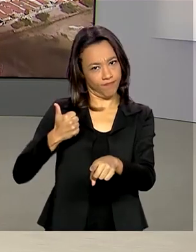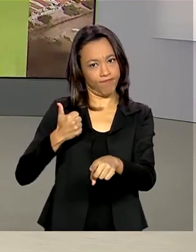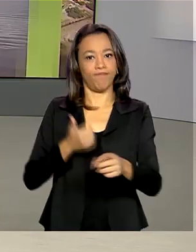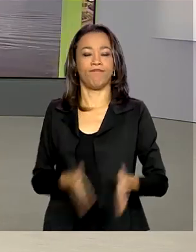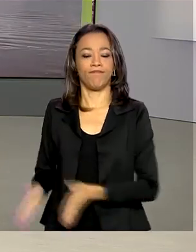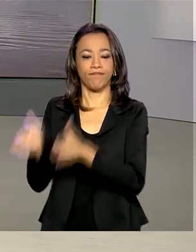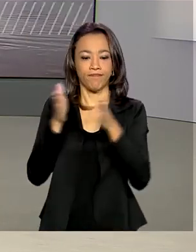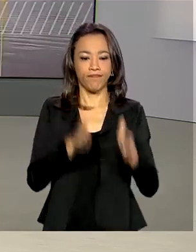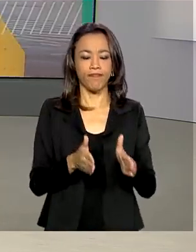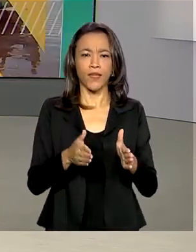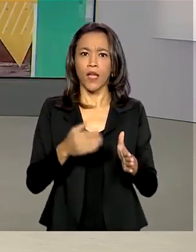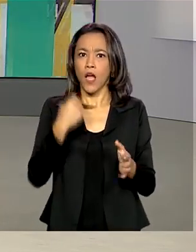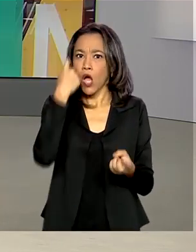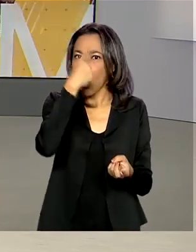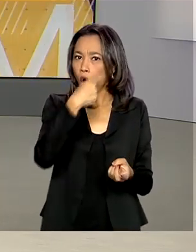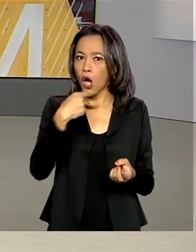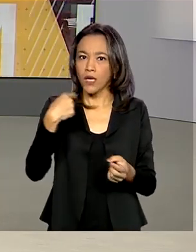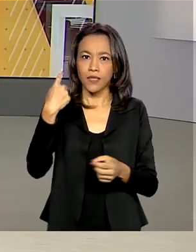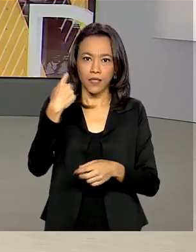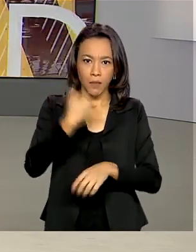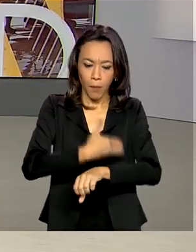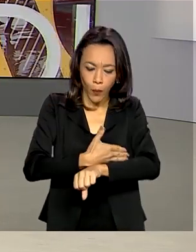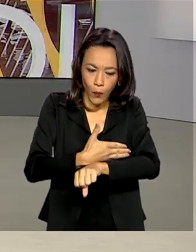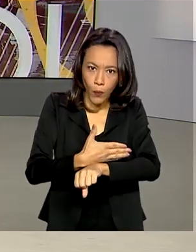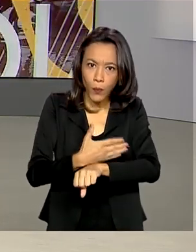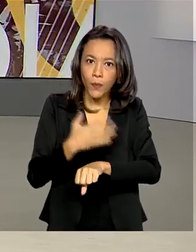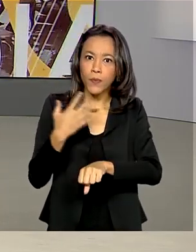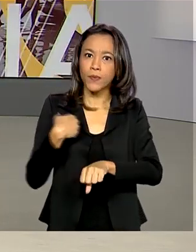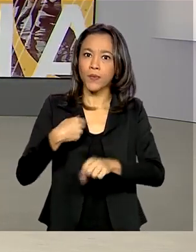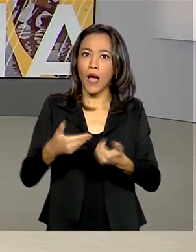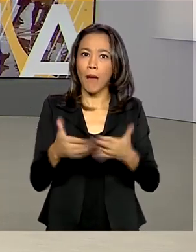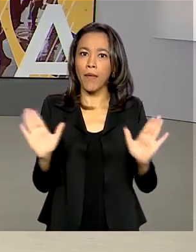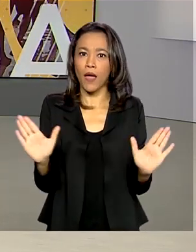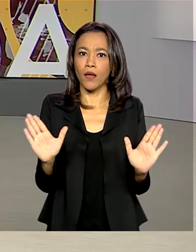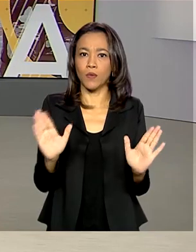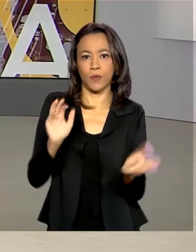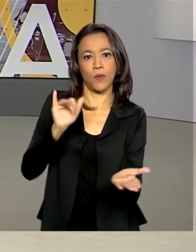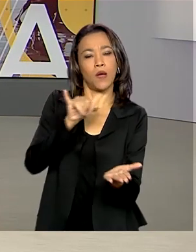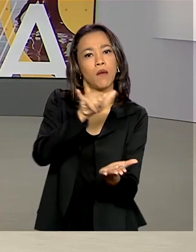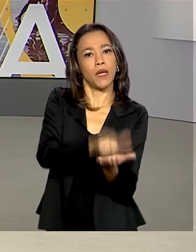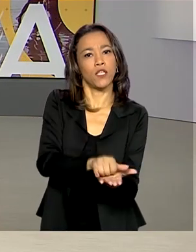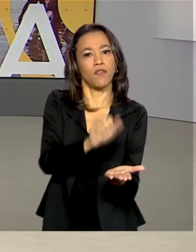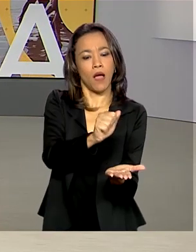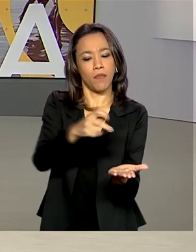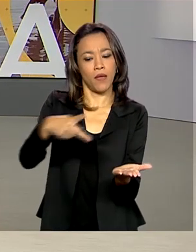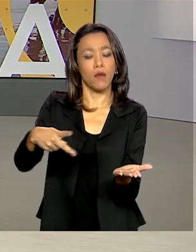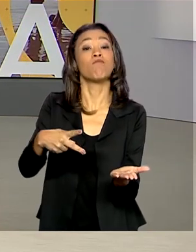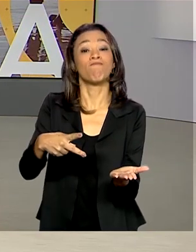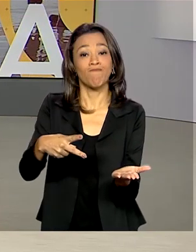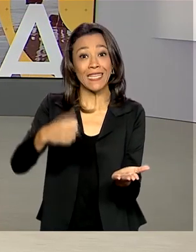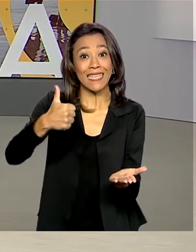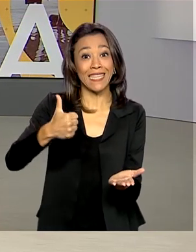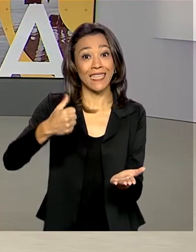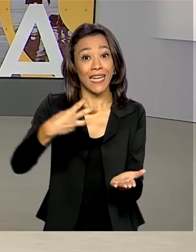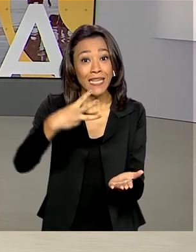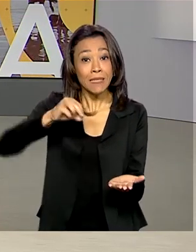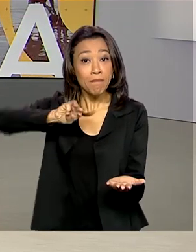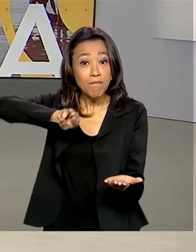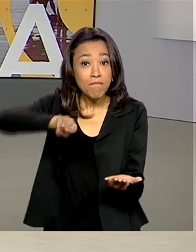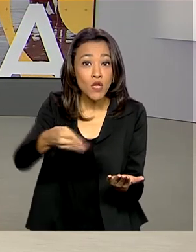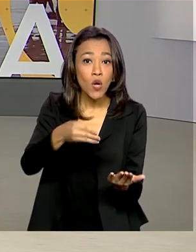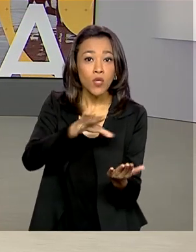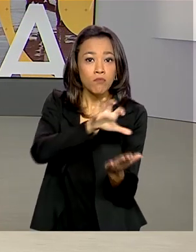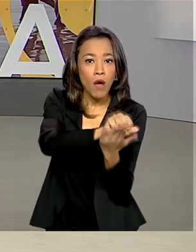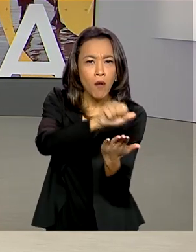Olha só, nas primeiras horas em que o aplicativo do auxílio emergencial ficou disponível, foram feitos 13 milhões de cadastros,